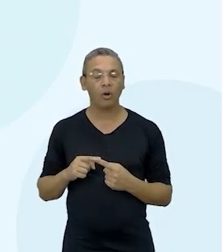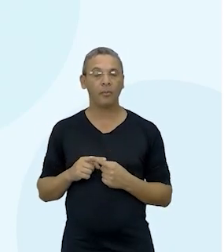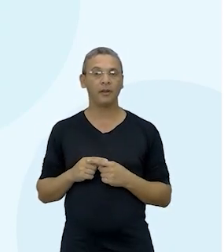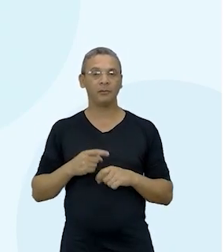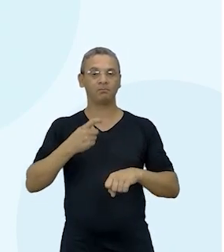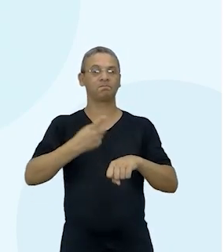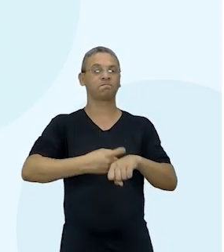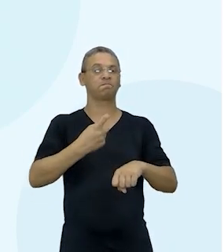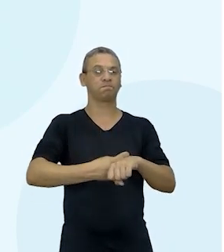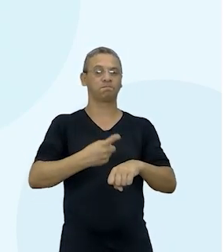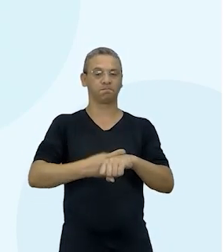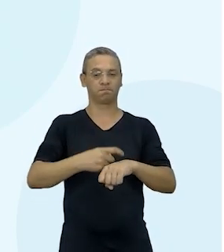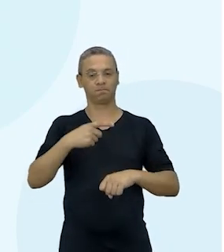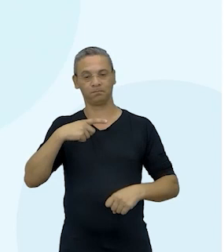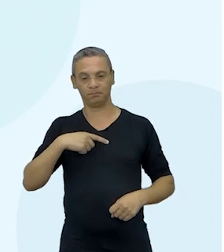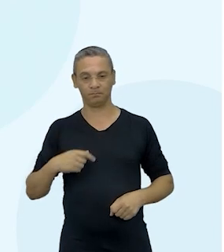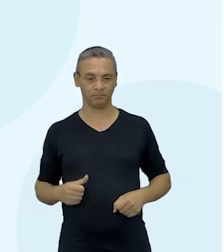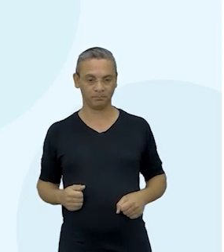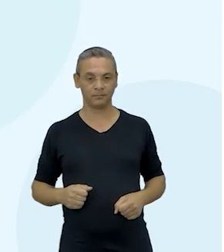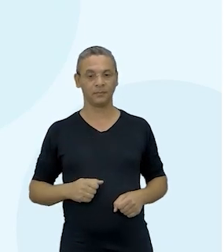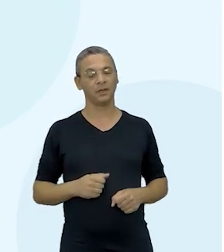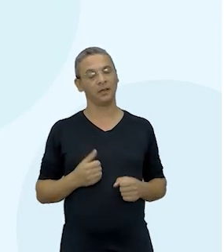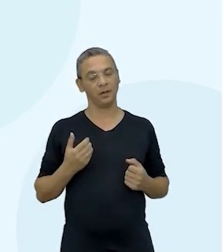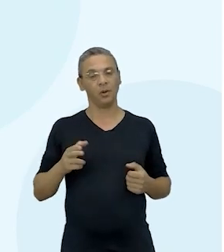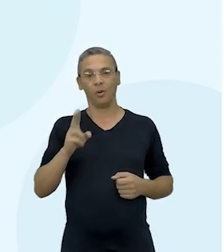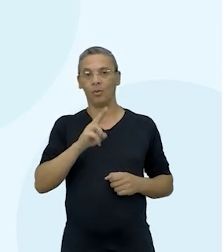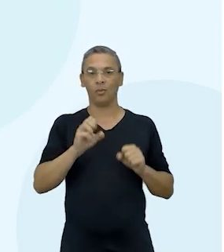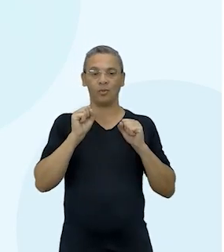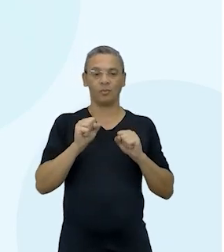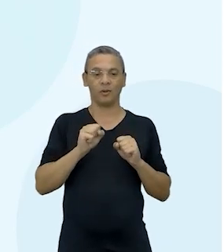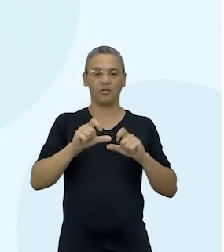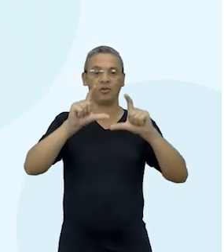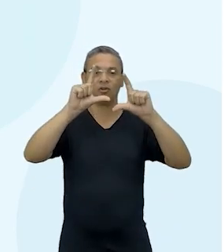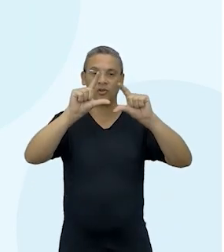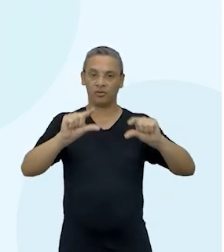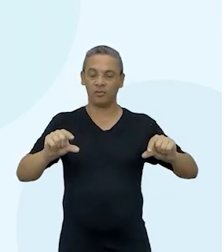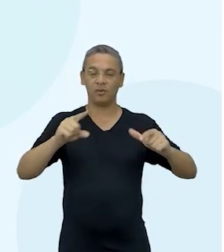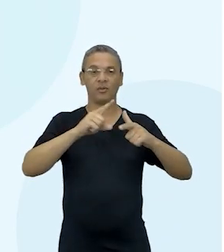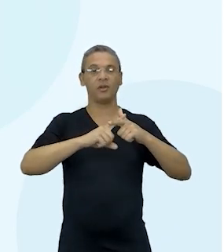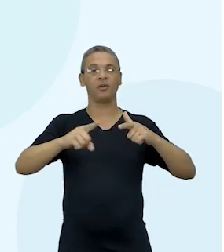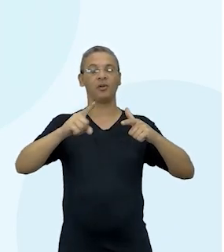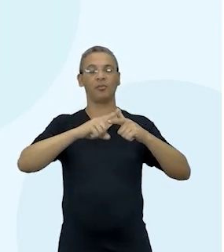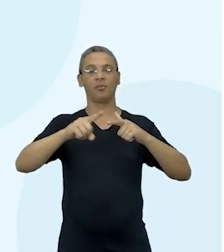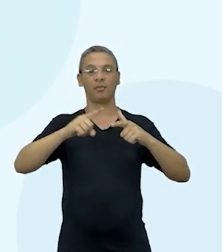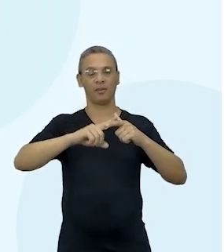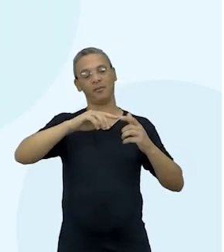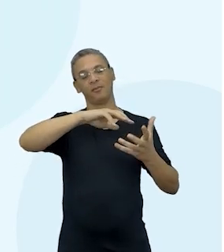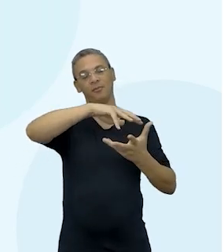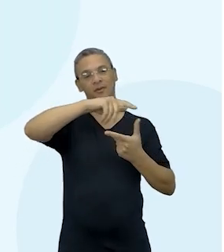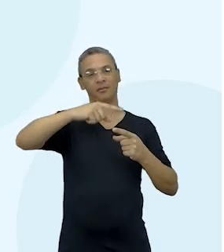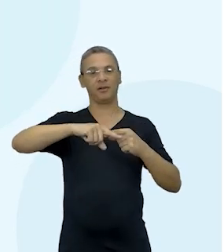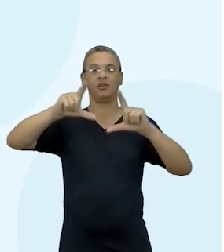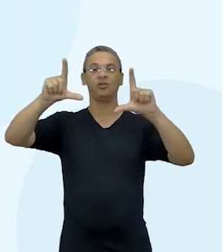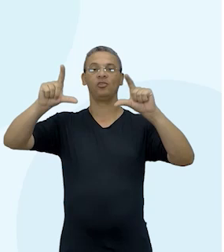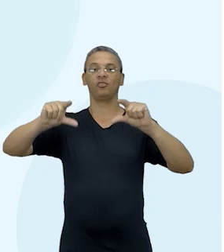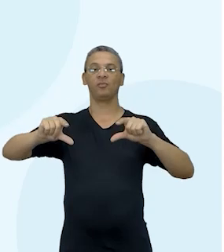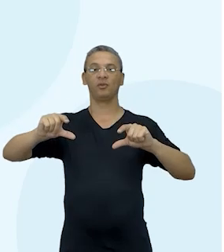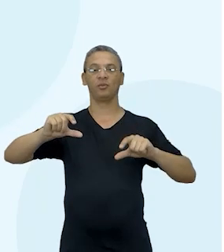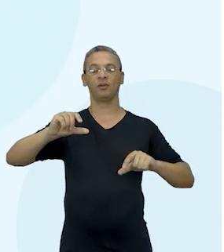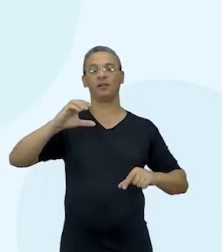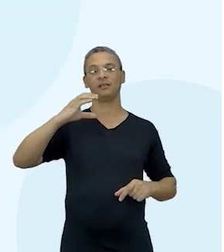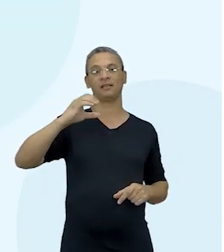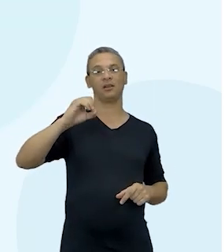resistente. O uso do concreto de escória pode reduzir o dano causado ao planeta pela diminuição do dióxido de carbono